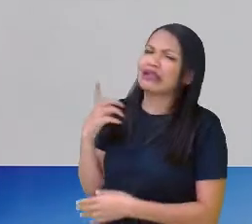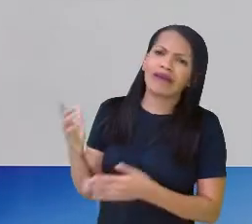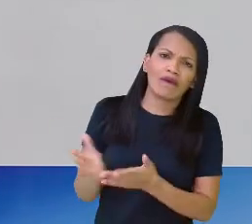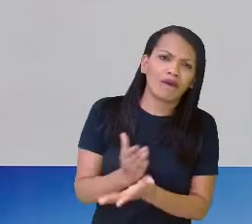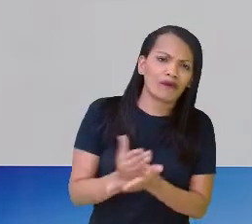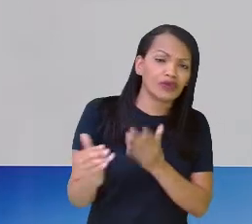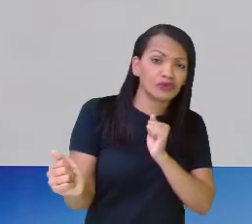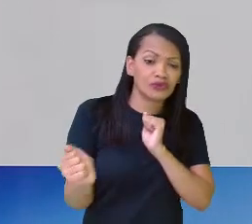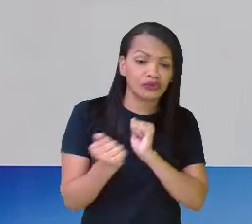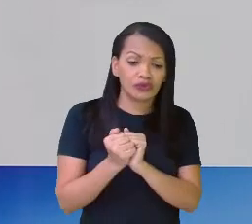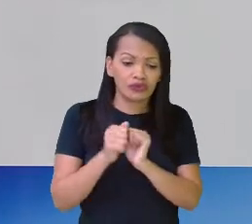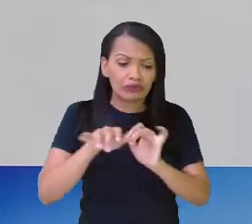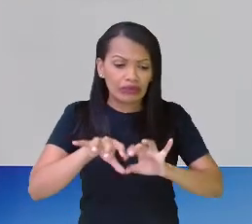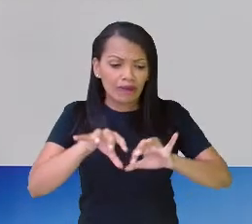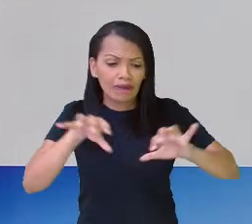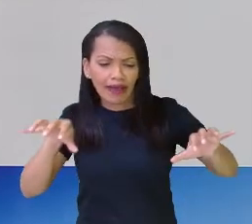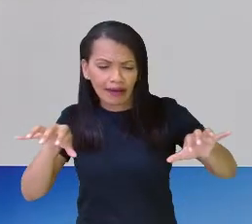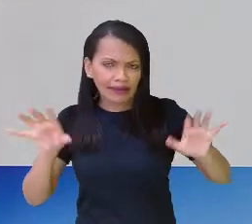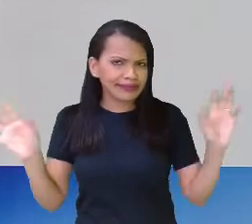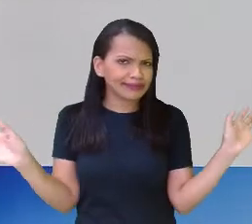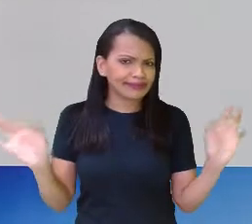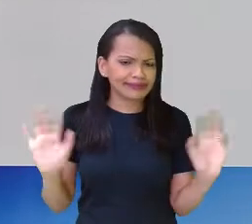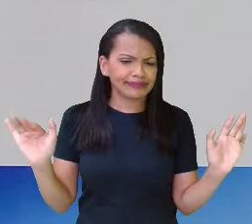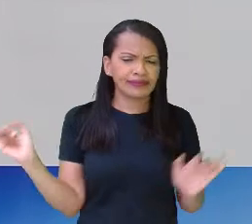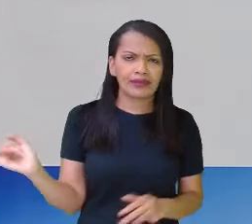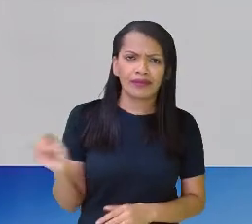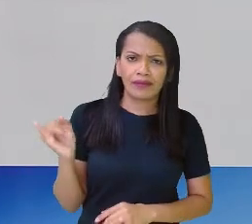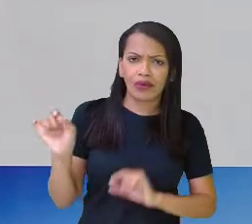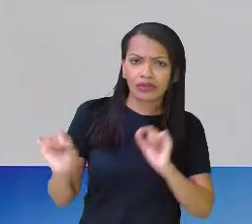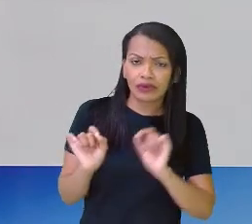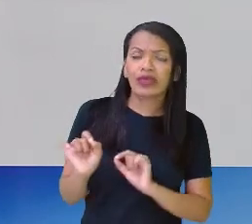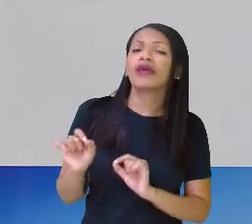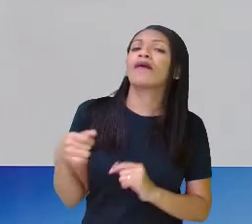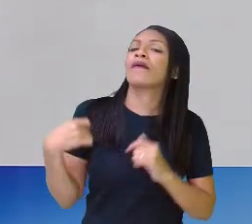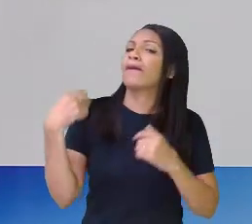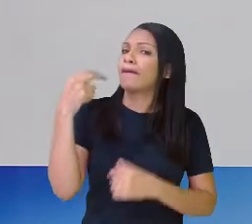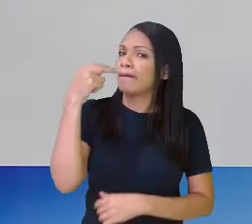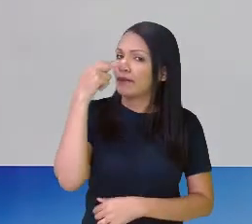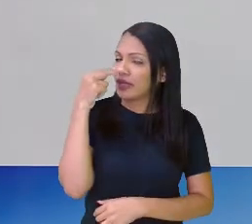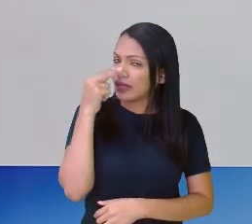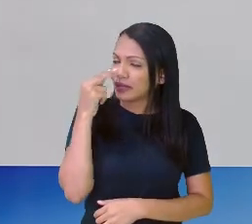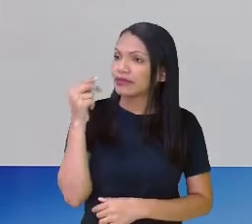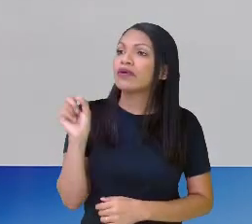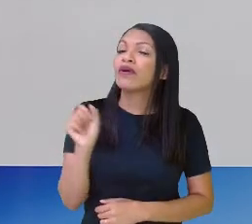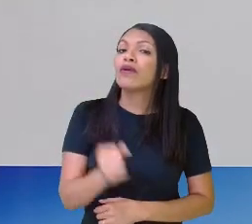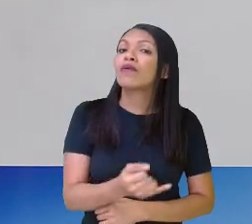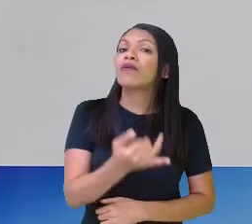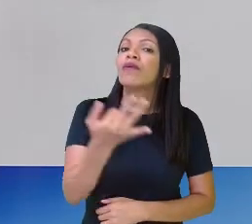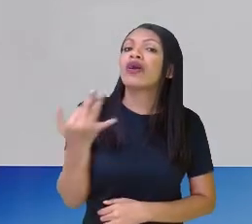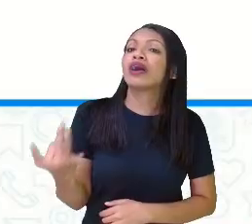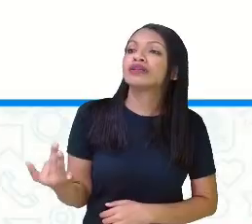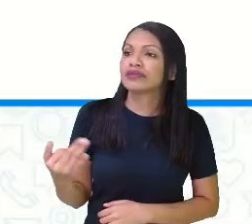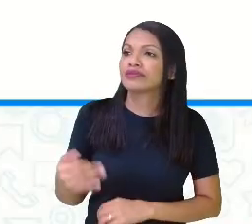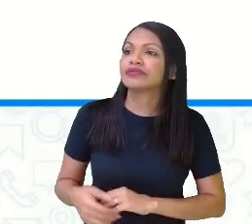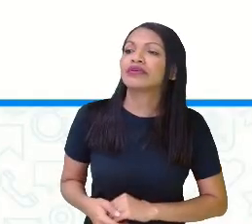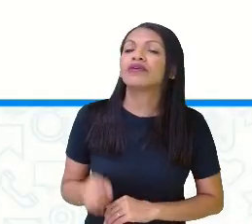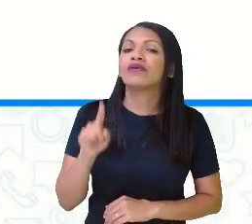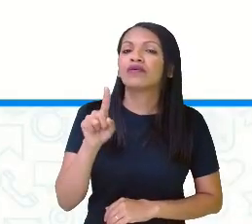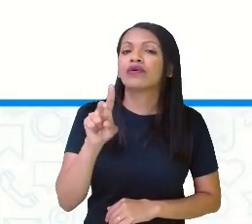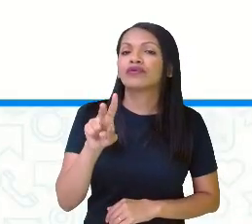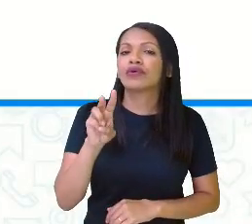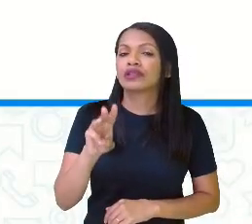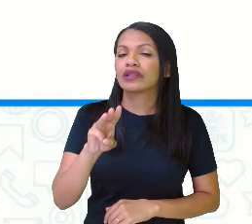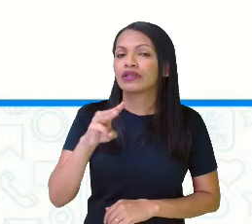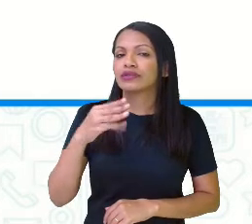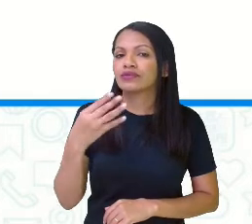separadas. Não importa. Faz o mesmo processo. Quantas partes no total? Uma, duas,